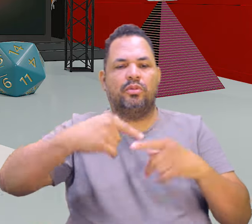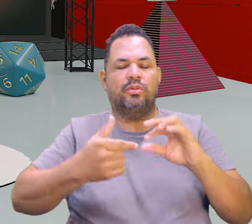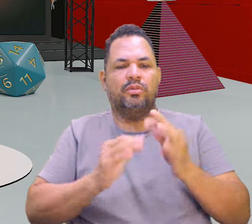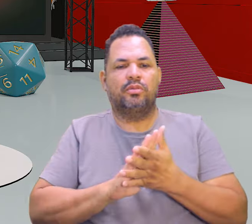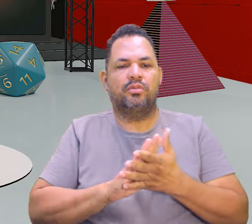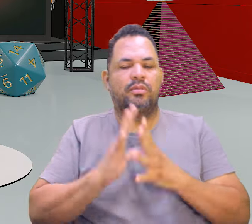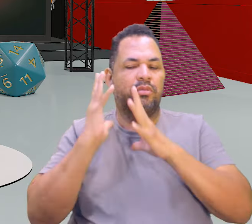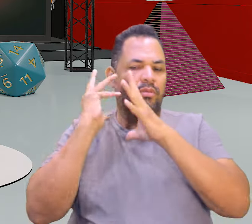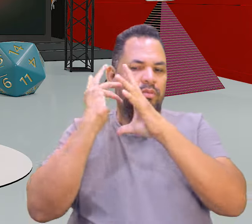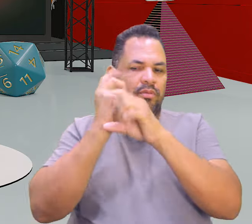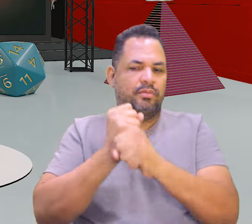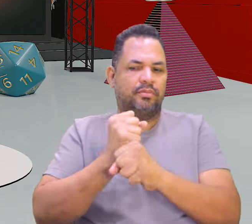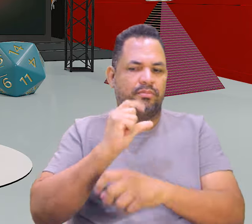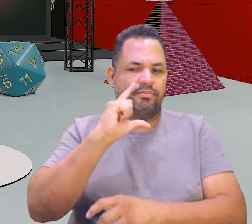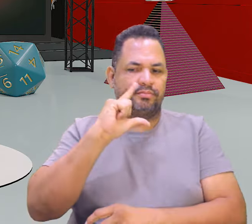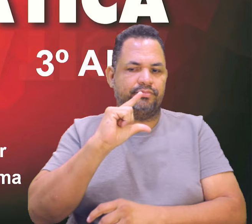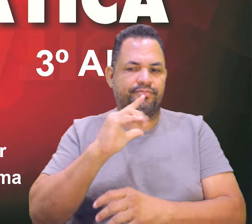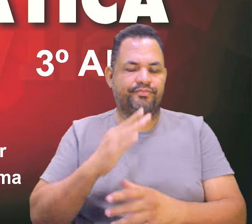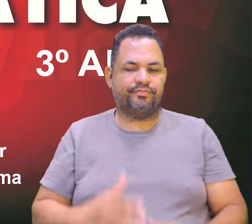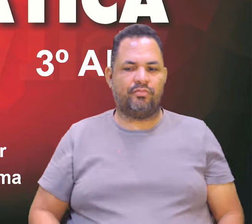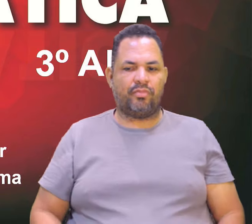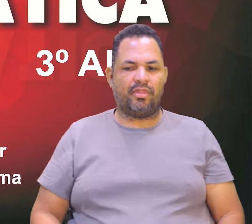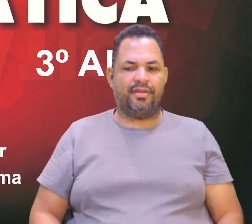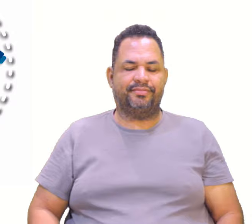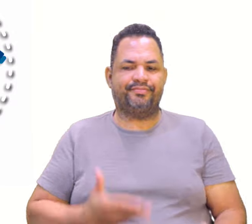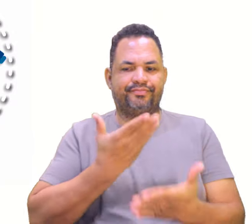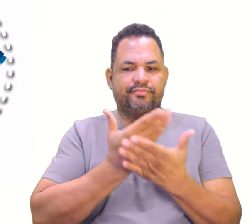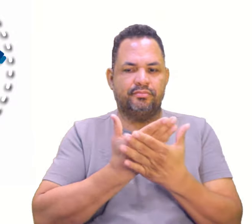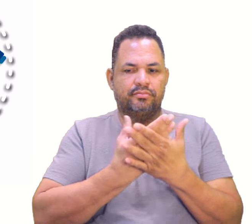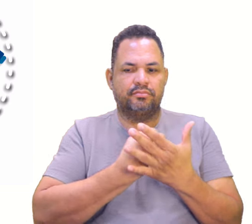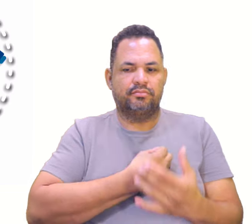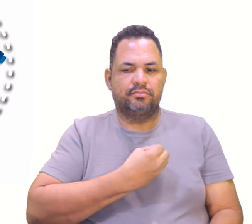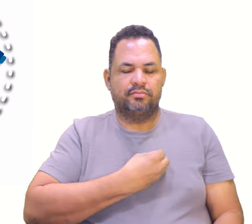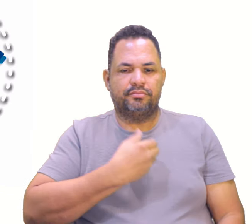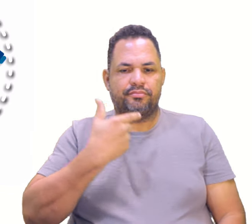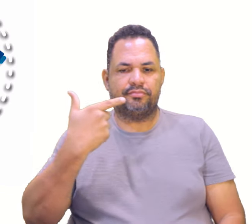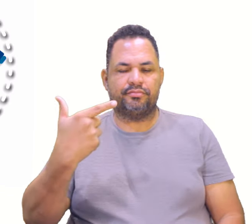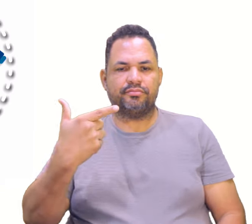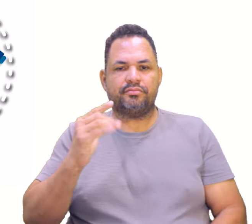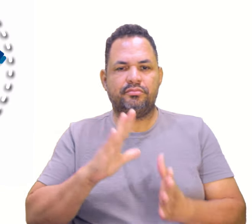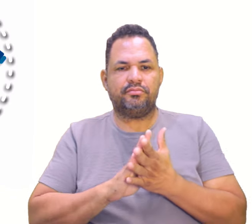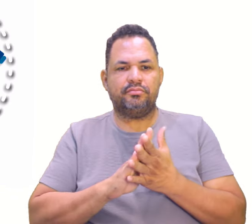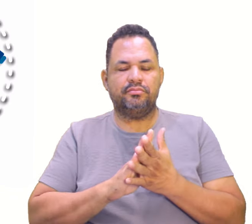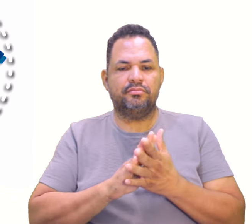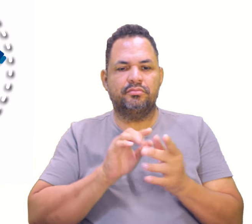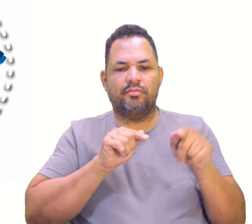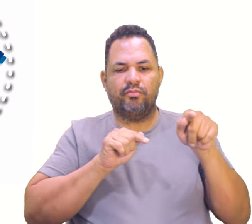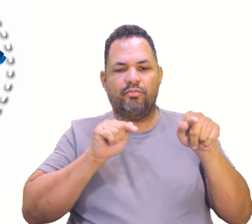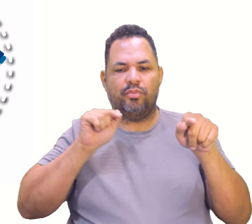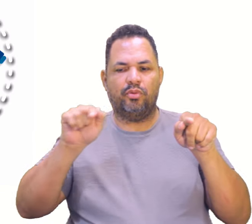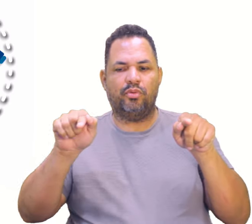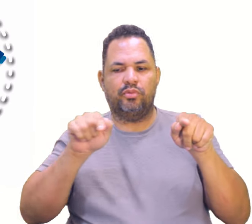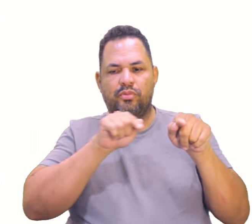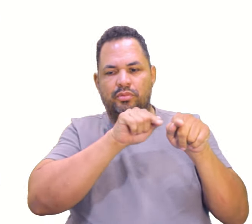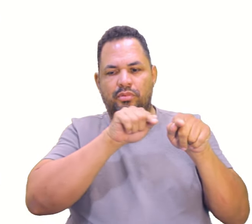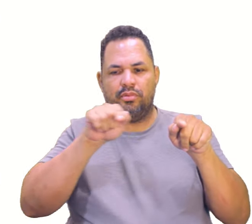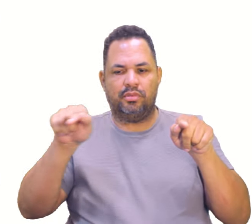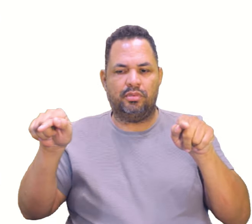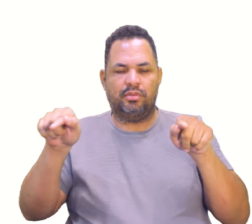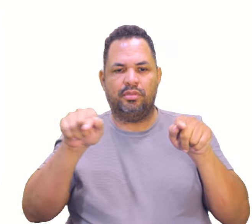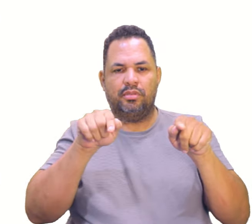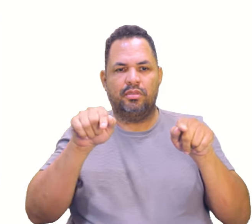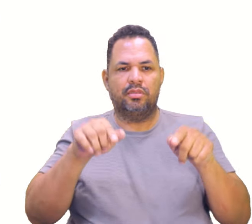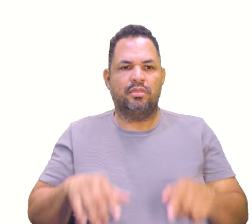Perfeito. Vamos revisar, então, um pouquinho aí, né? Olha lá. Então, na aula ponto 2, a gente está ainda em ponto e reta, né, na parte 1, certo?